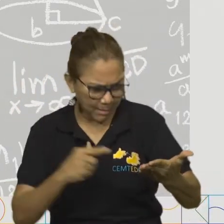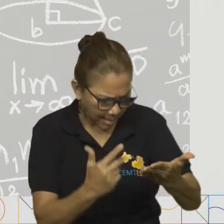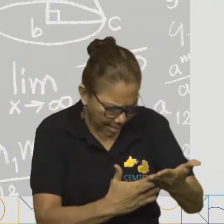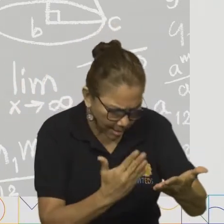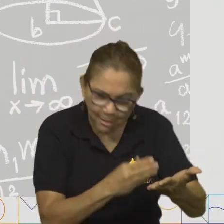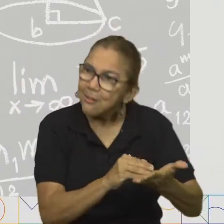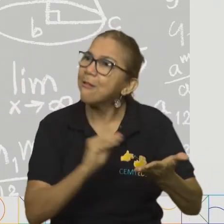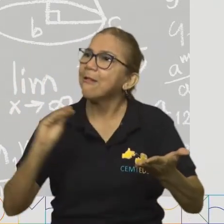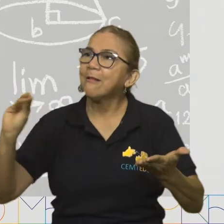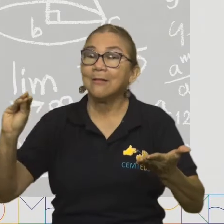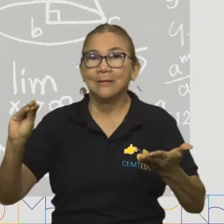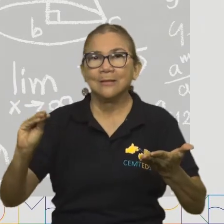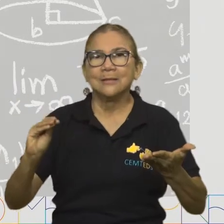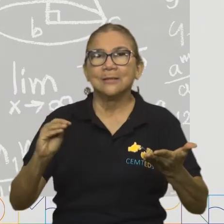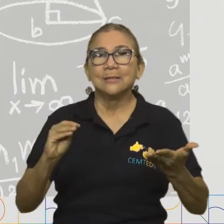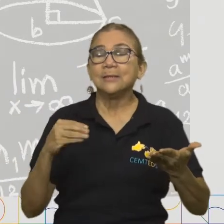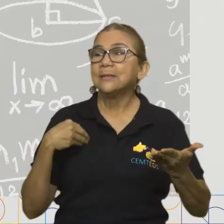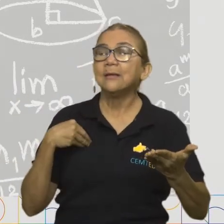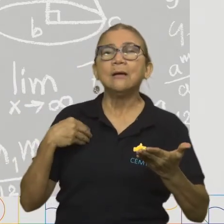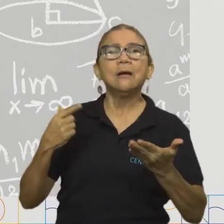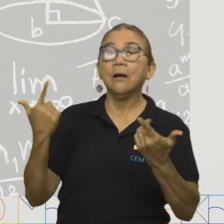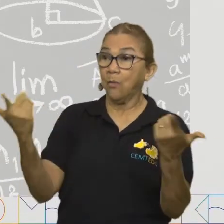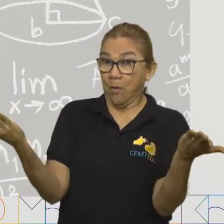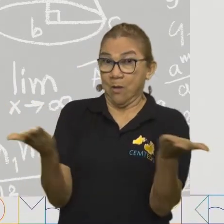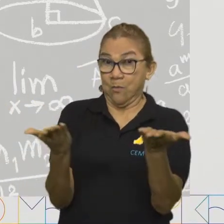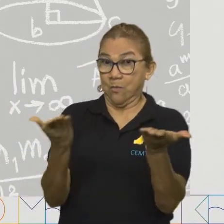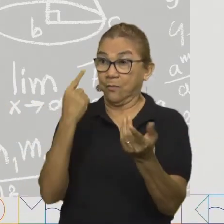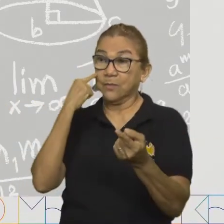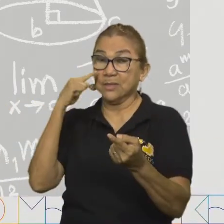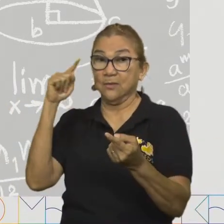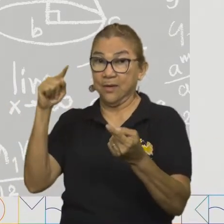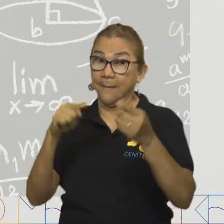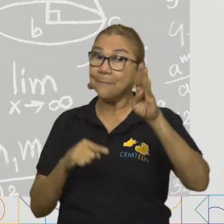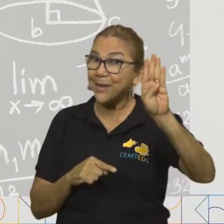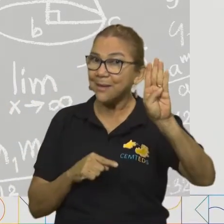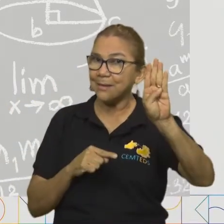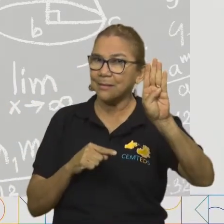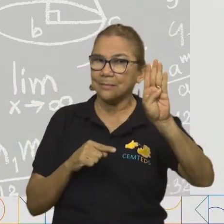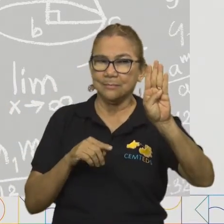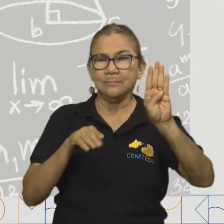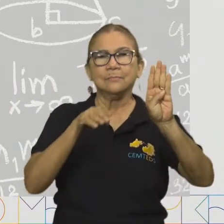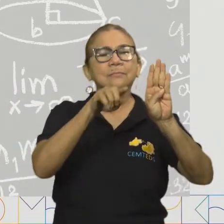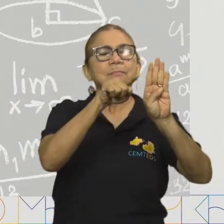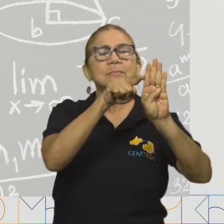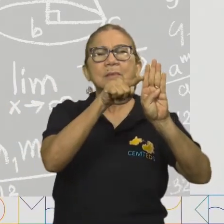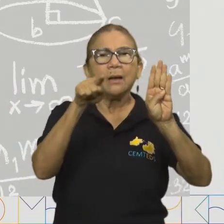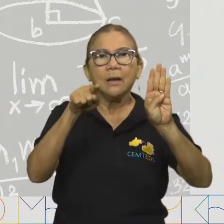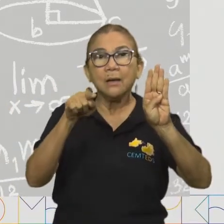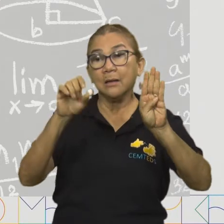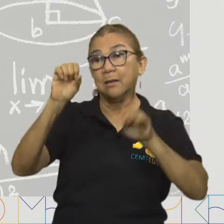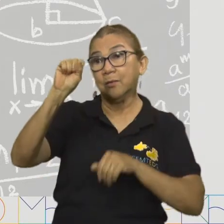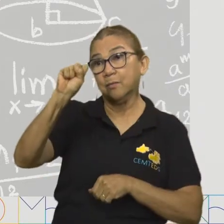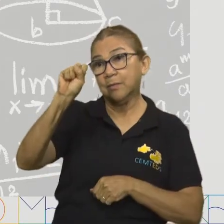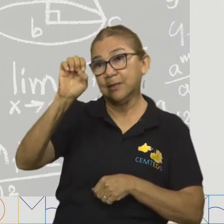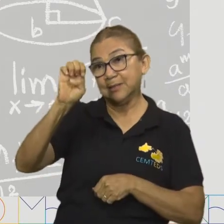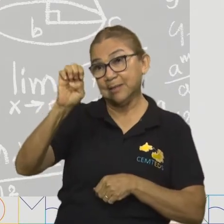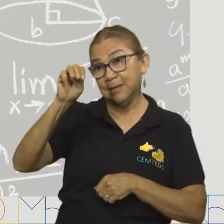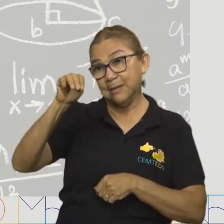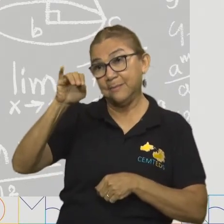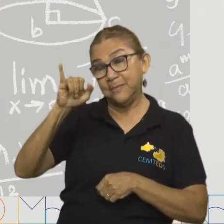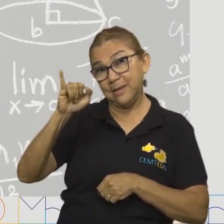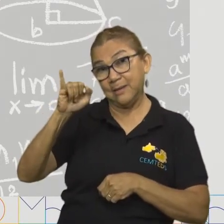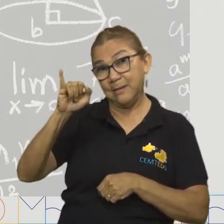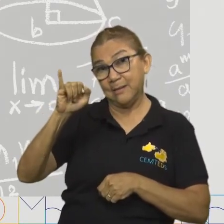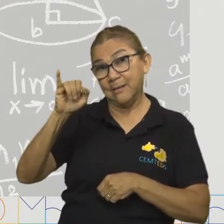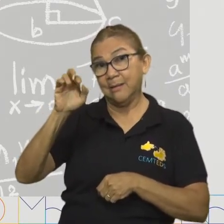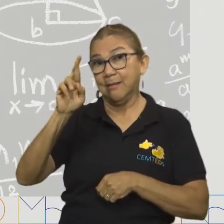decorrer da aula. Ou seja, um tamanho nem uma curva. Letra B. As semirretas, como o próprio